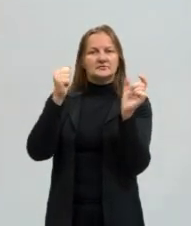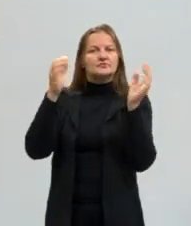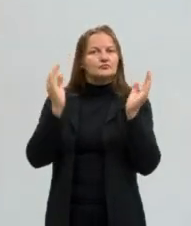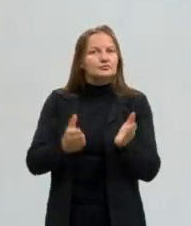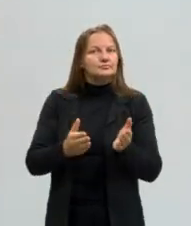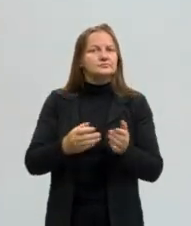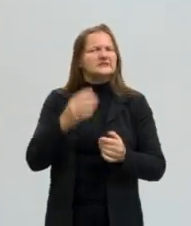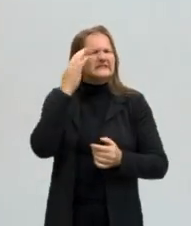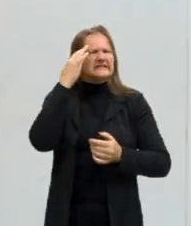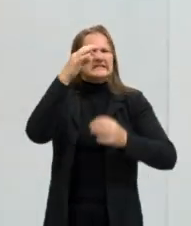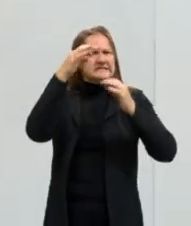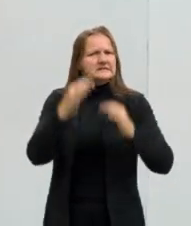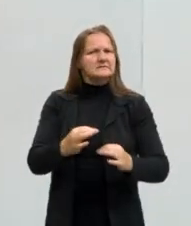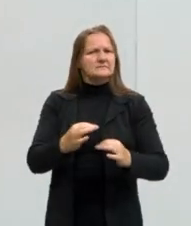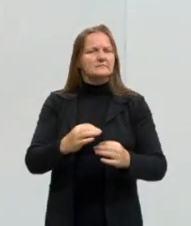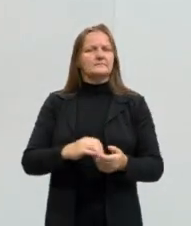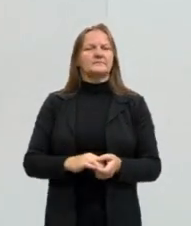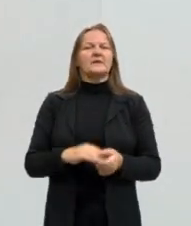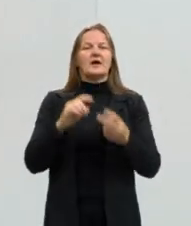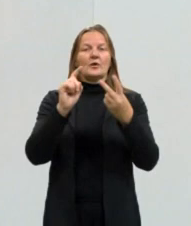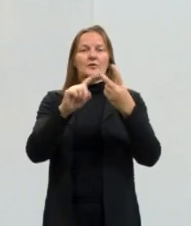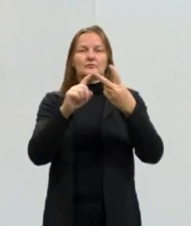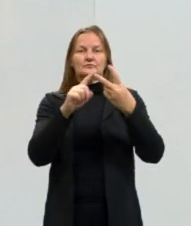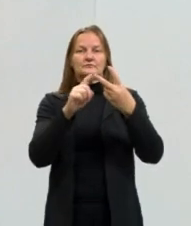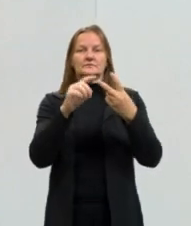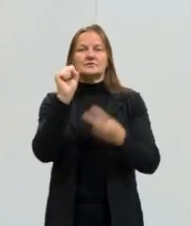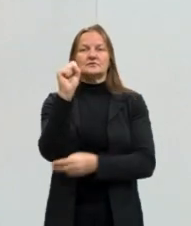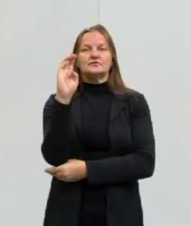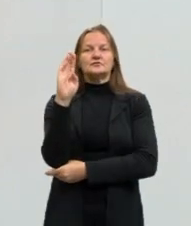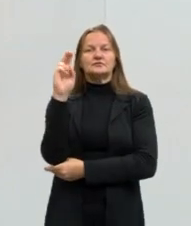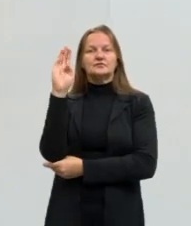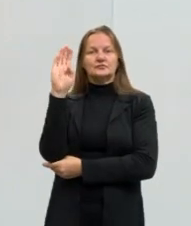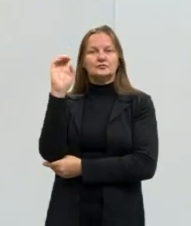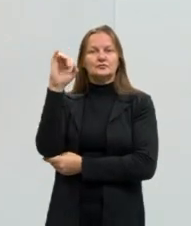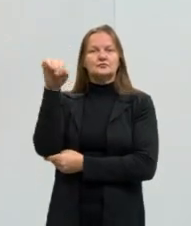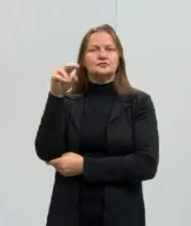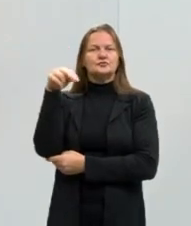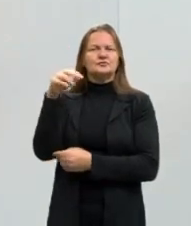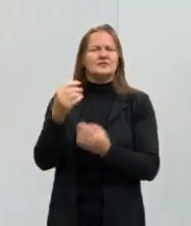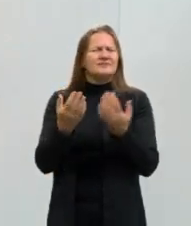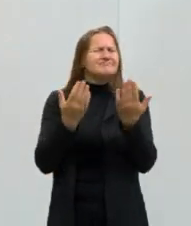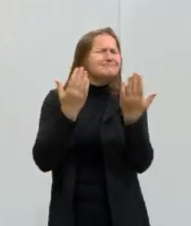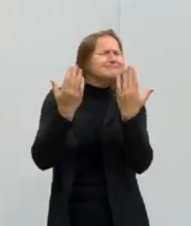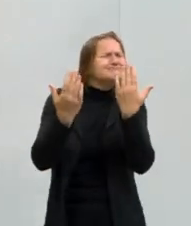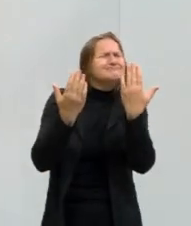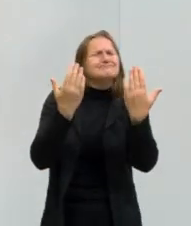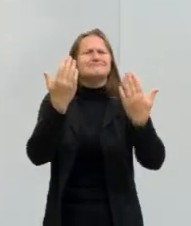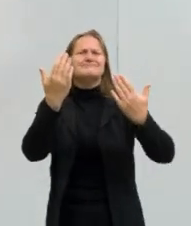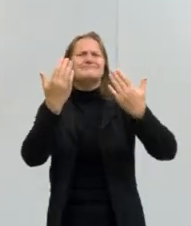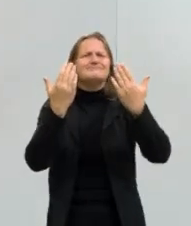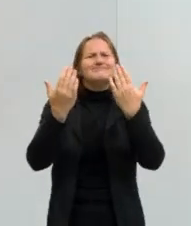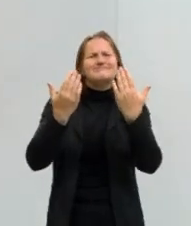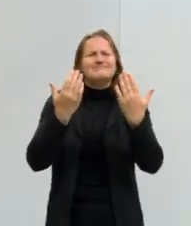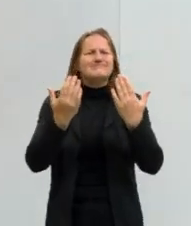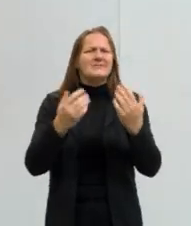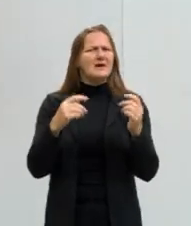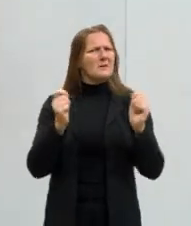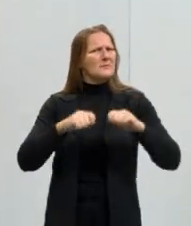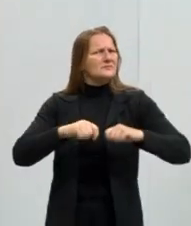O subjuntivo, gente, já fala de incertezas, de dúvidas,